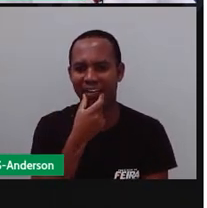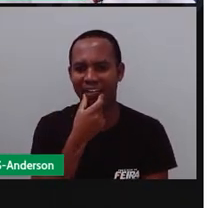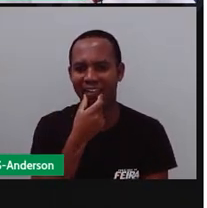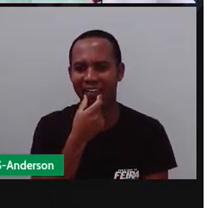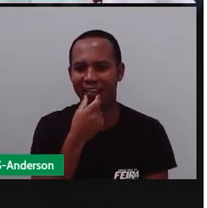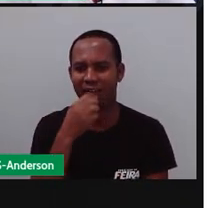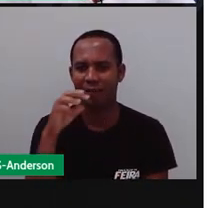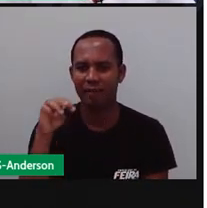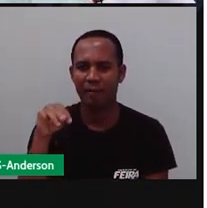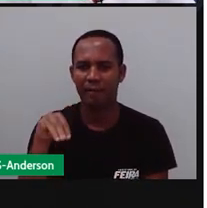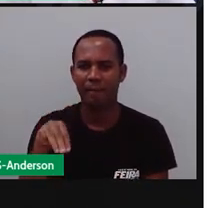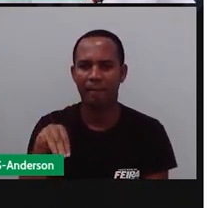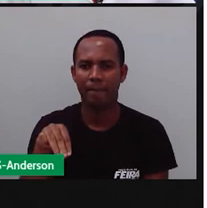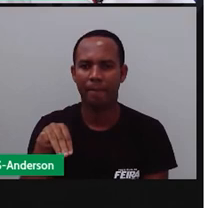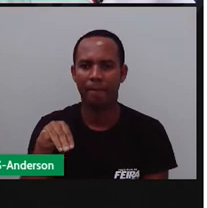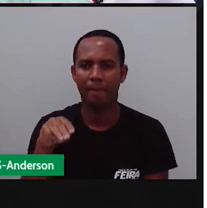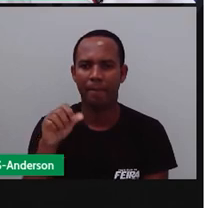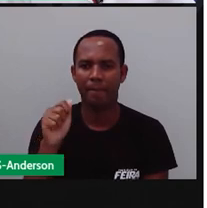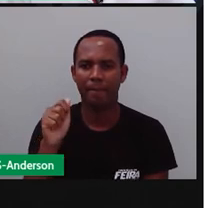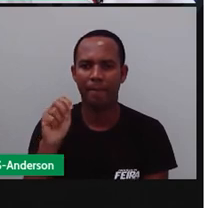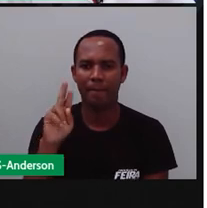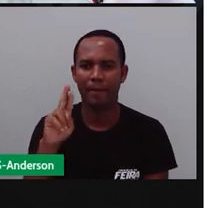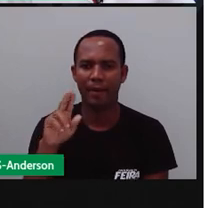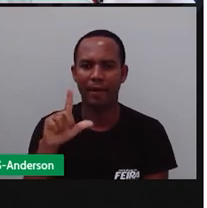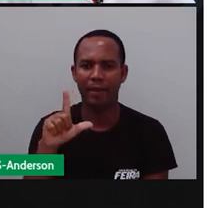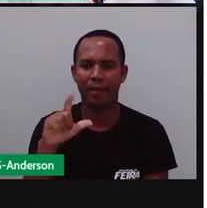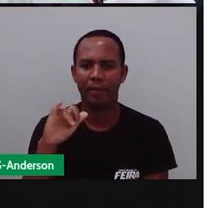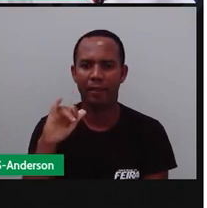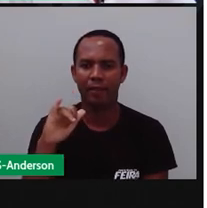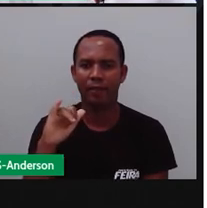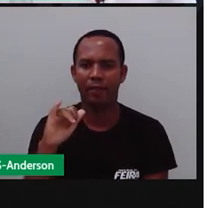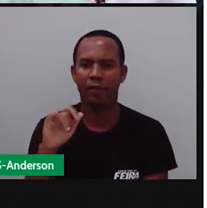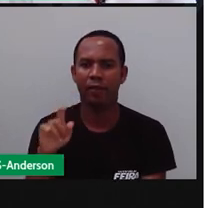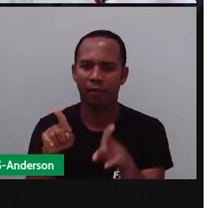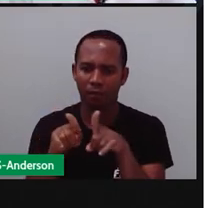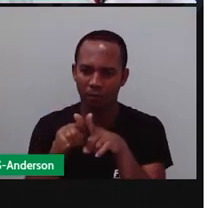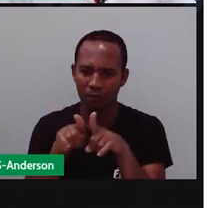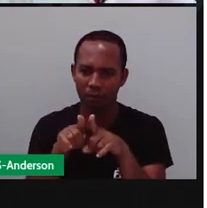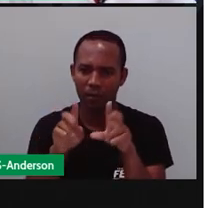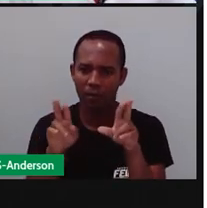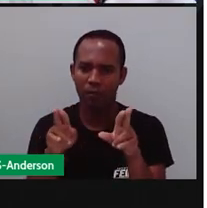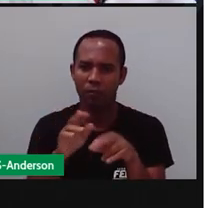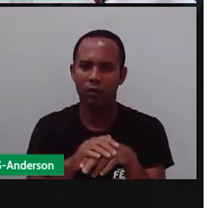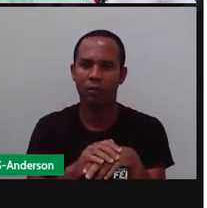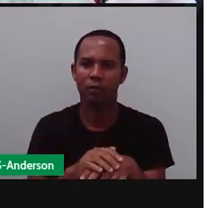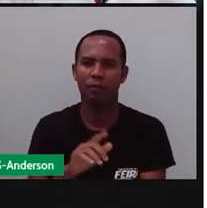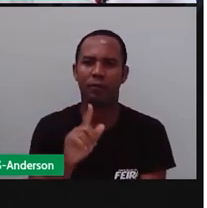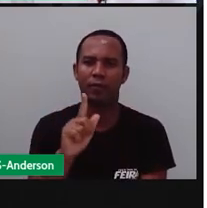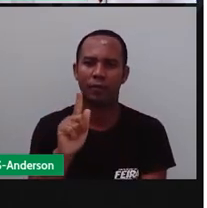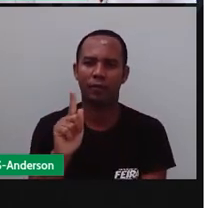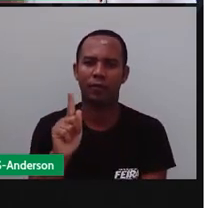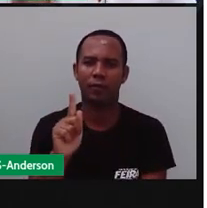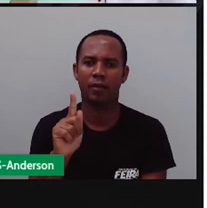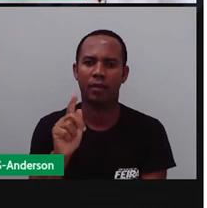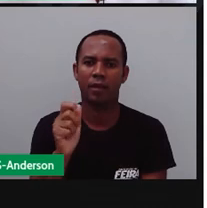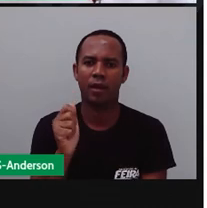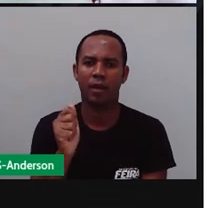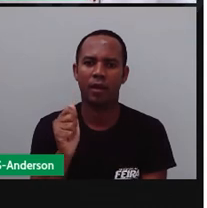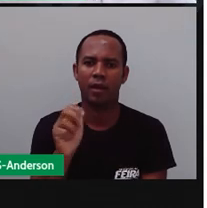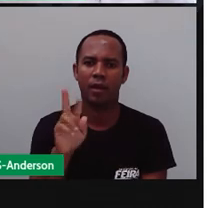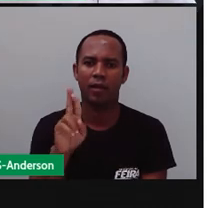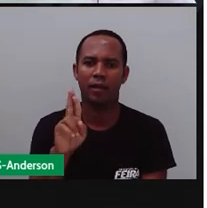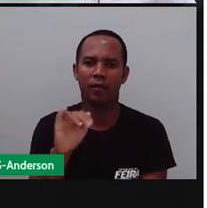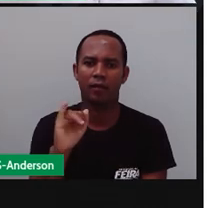Marli. A mesma coisa. Gari. As três,